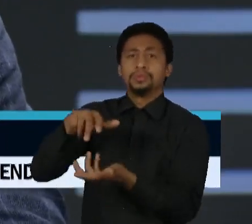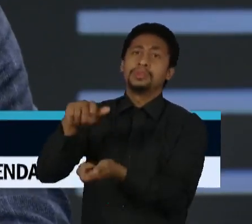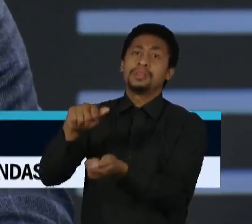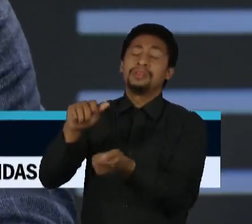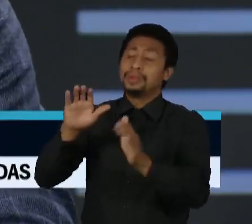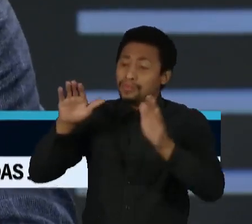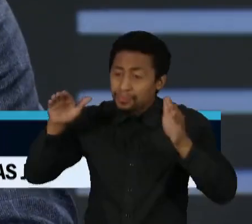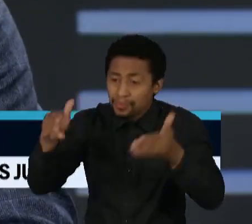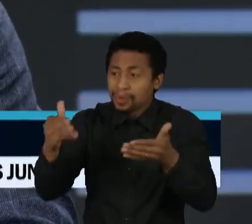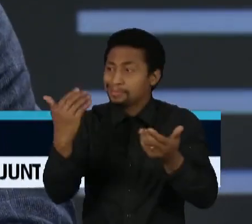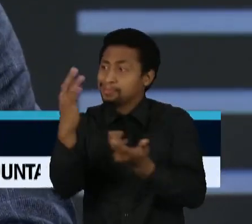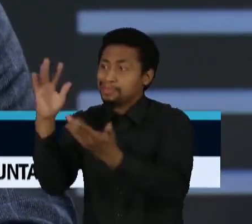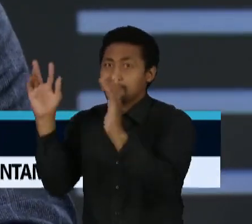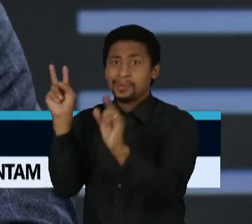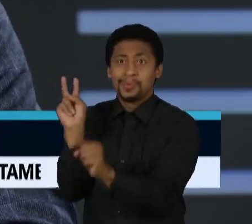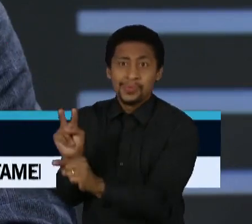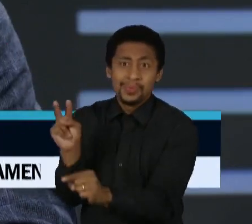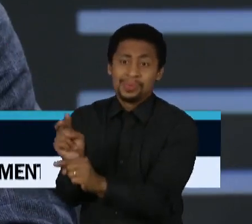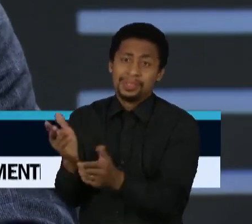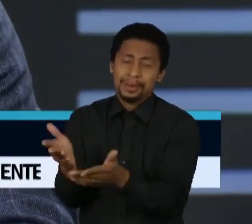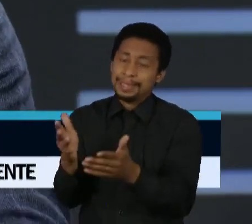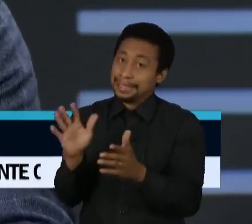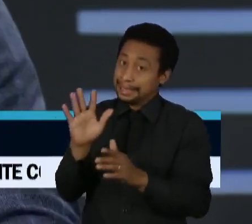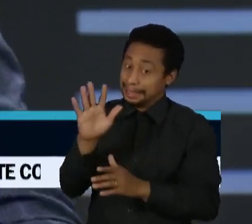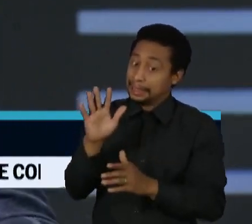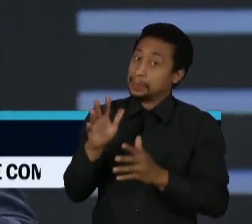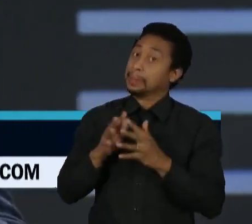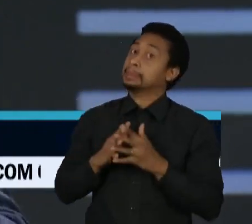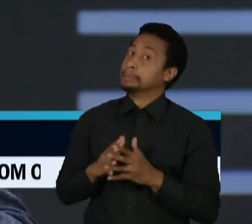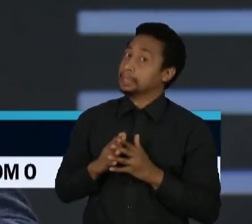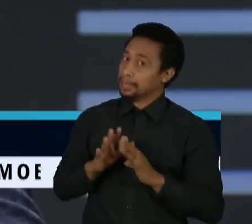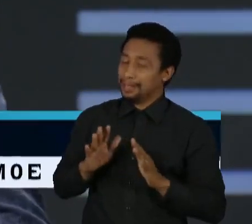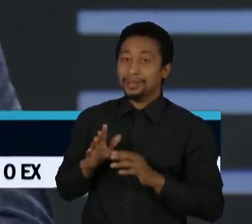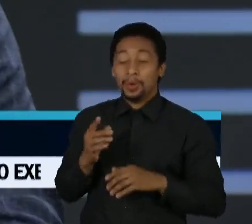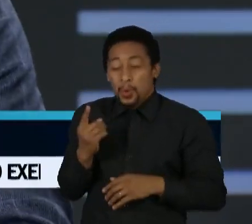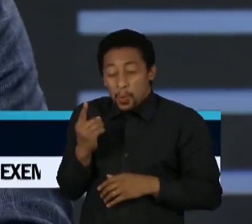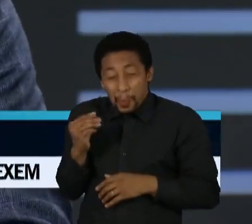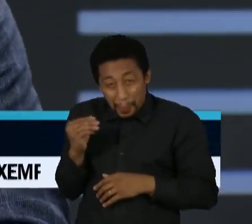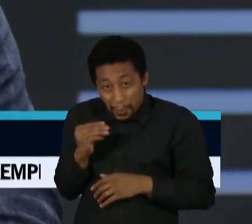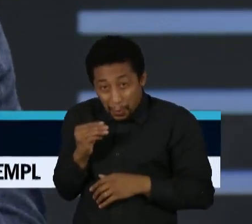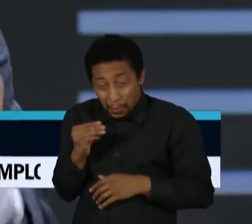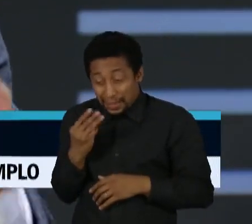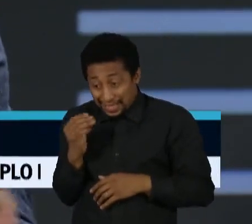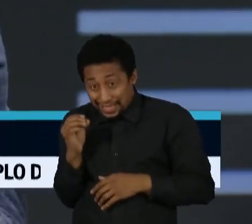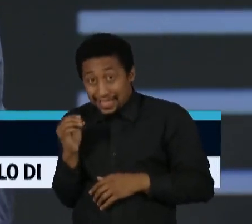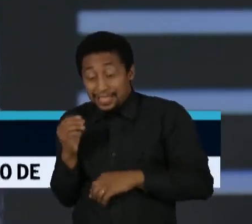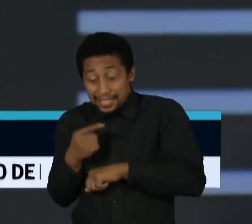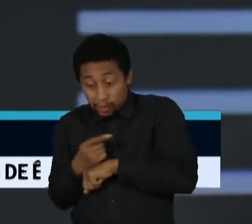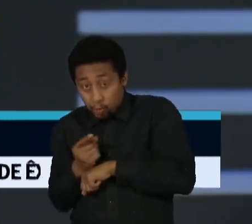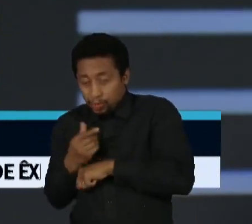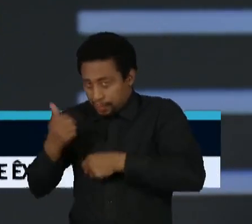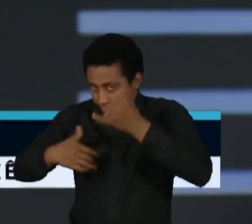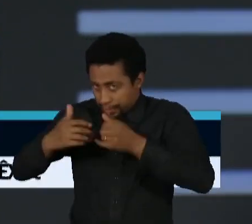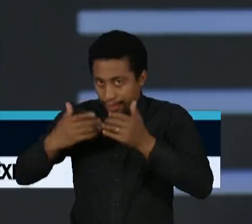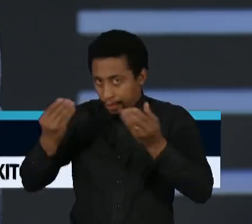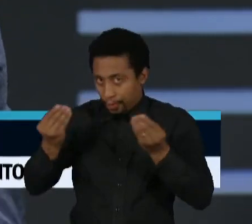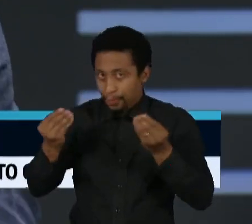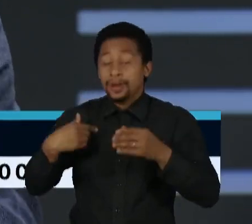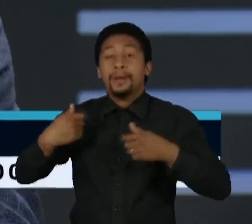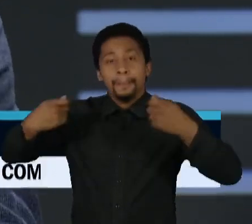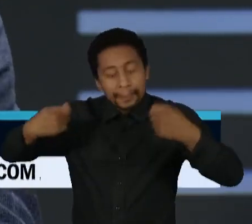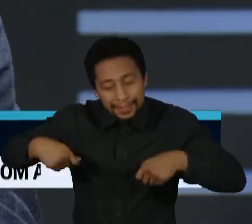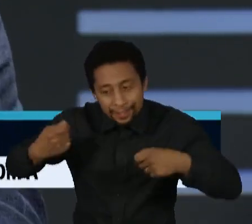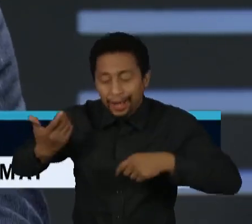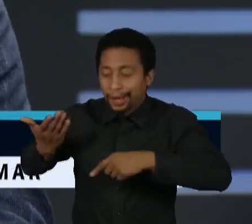ambiental. Então, eu acho que fica um pouco mais complicado falar em um minuto e meio, porque a gente teria que entrar em cada pedacinho desses, mas,